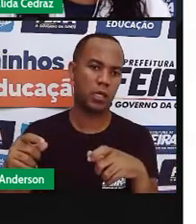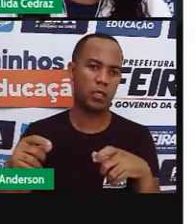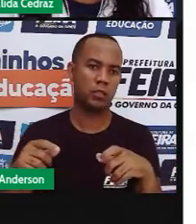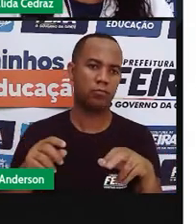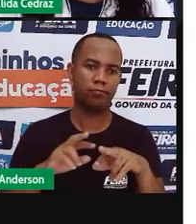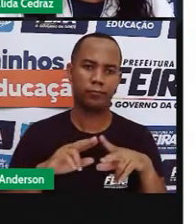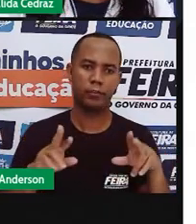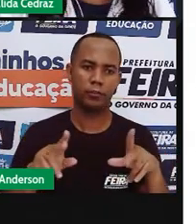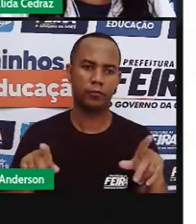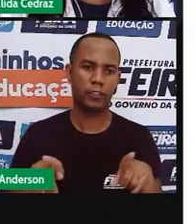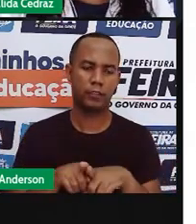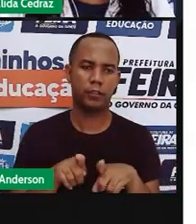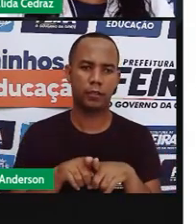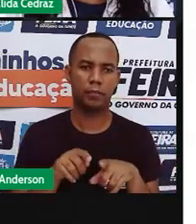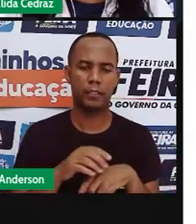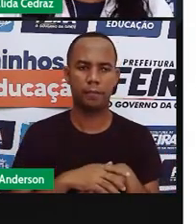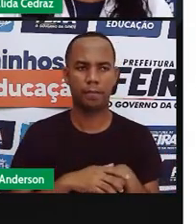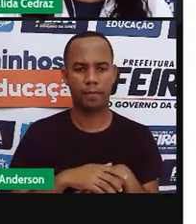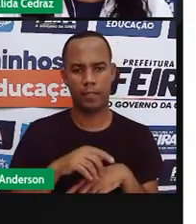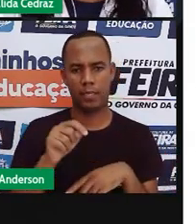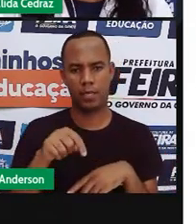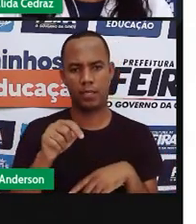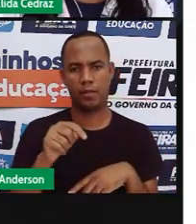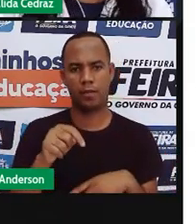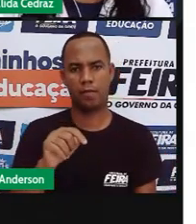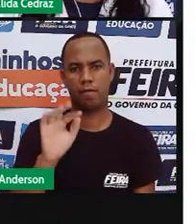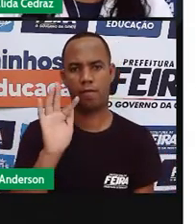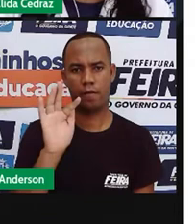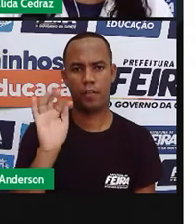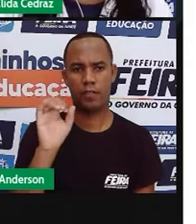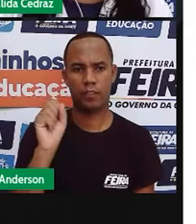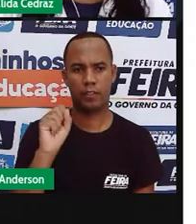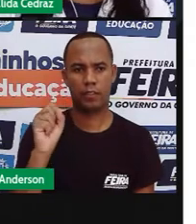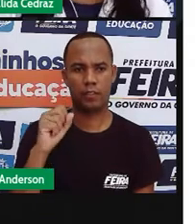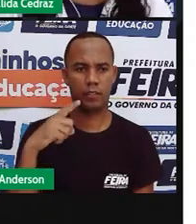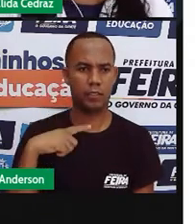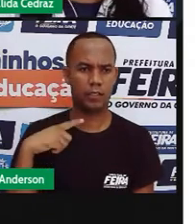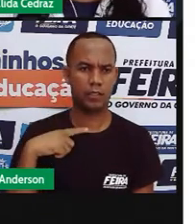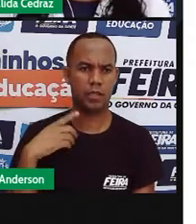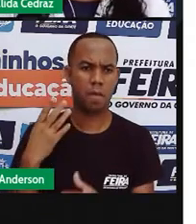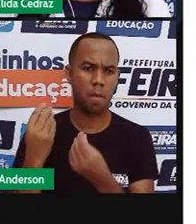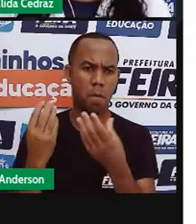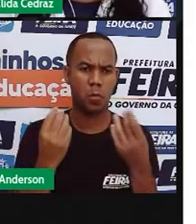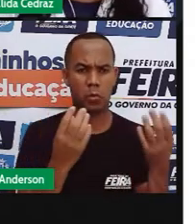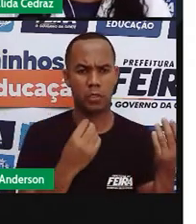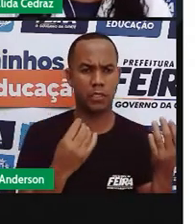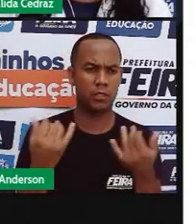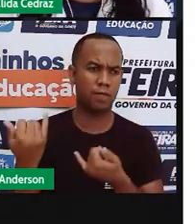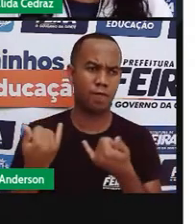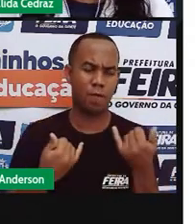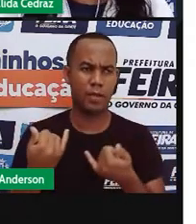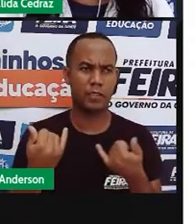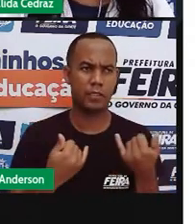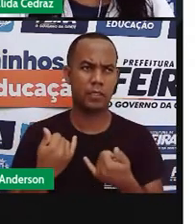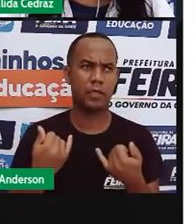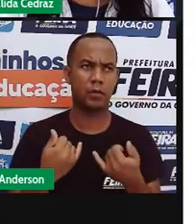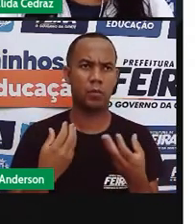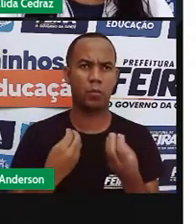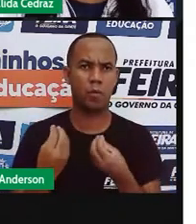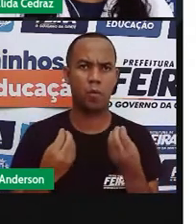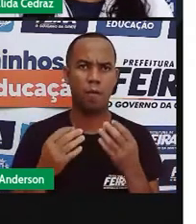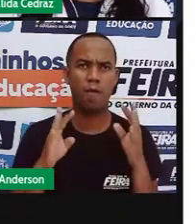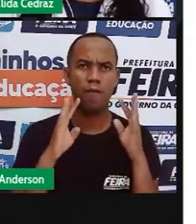na nossa cidade existem dezenas de blogs de informação e no